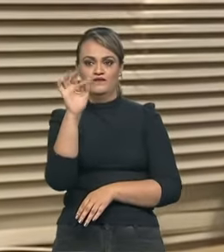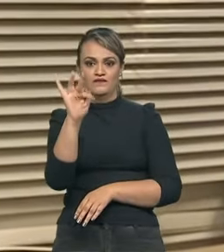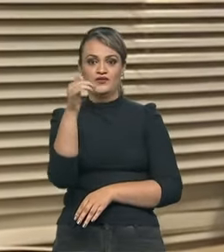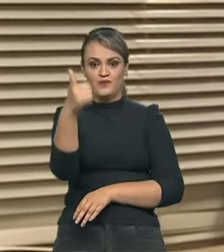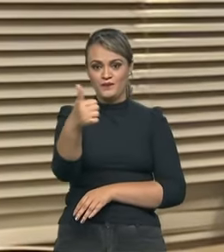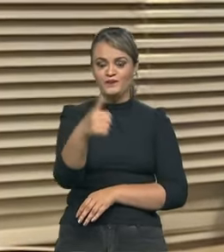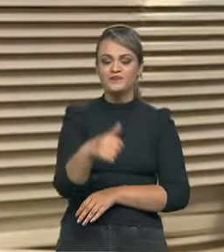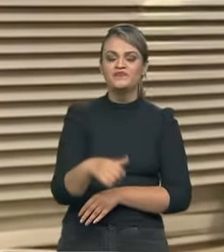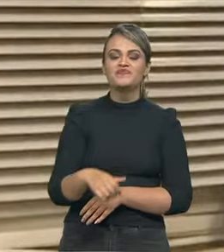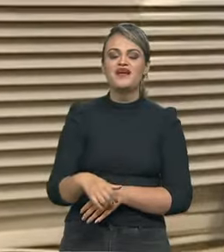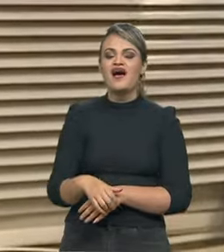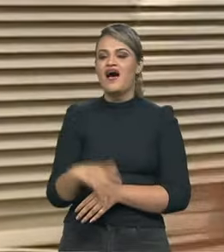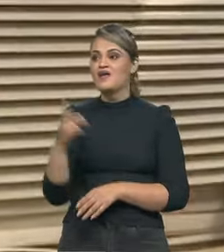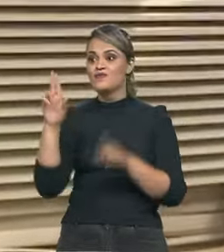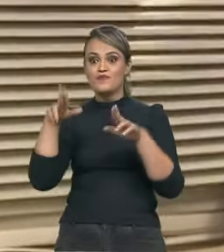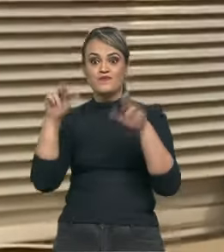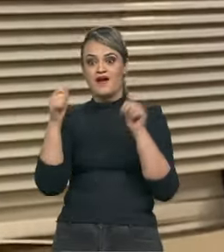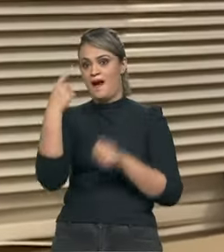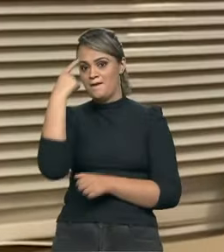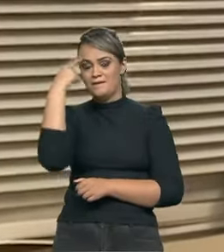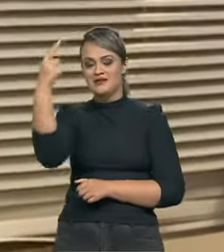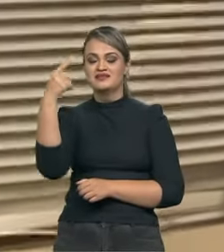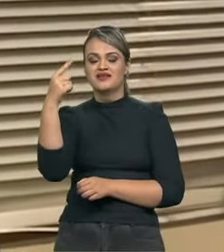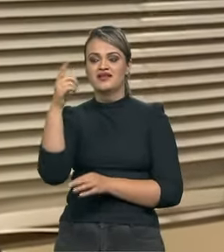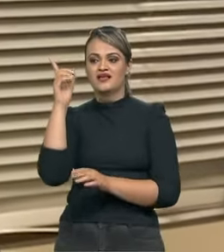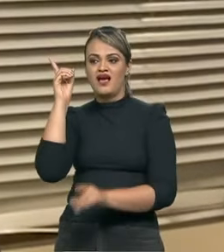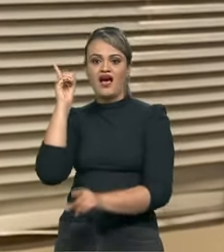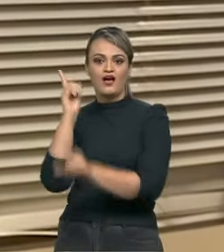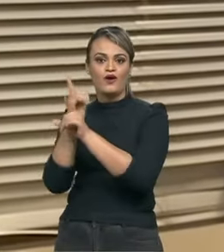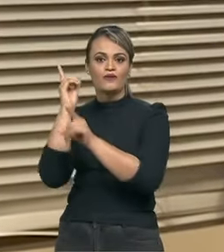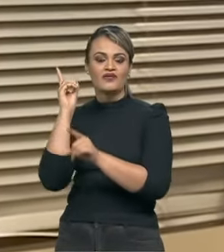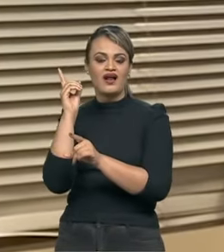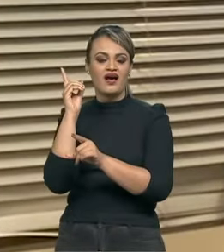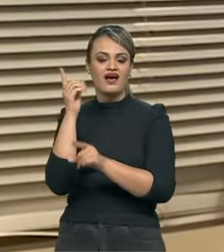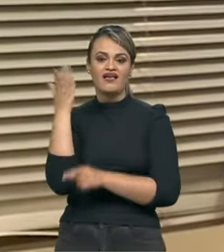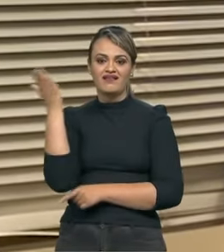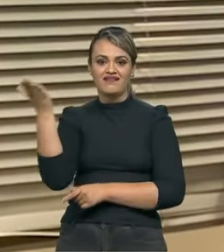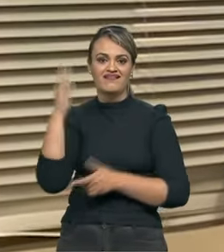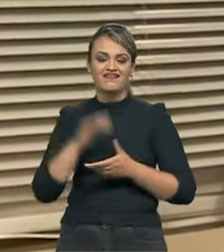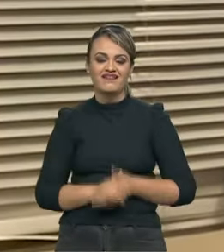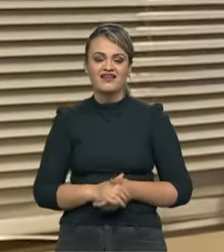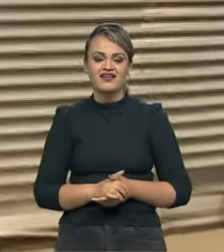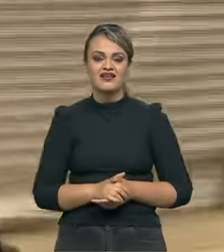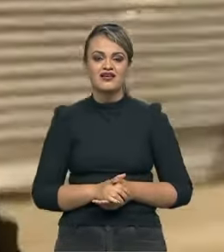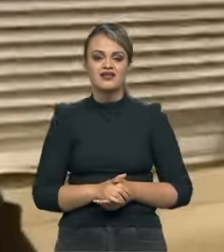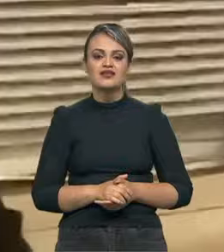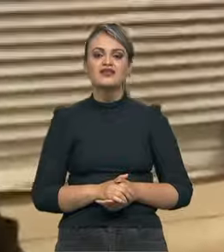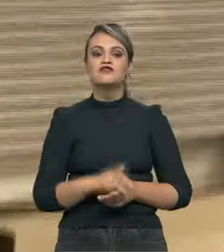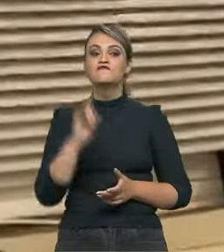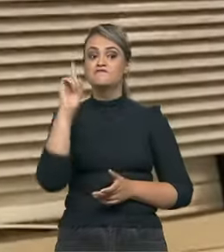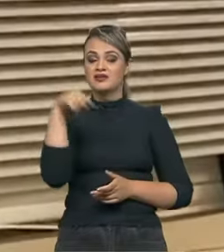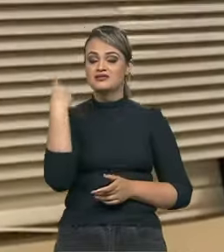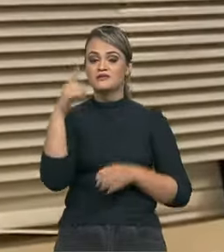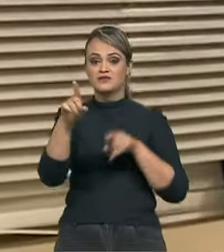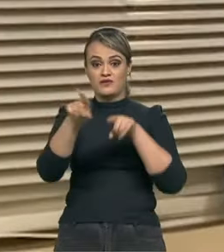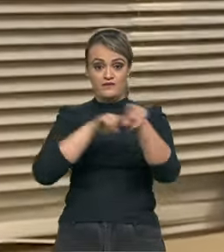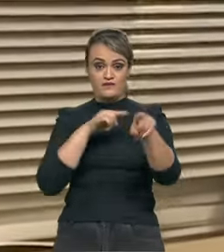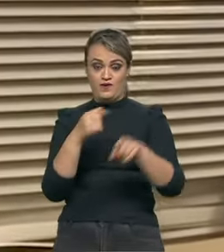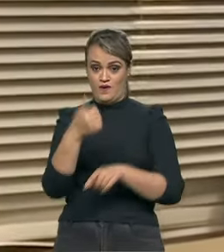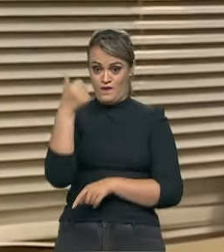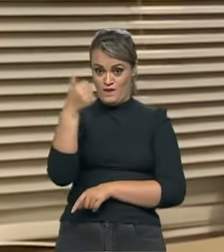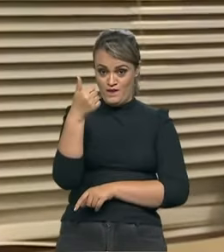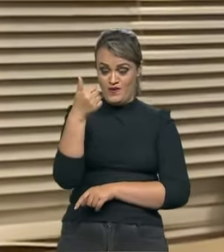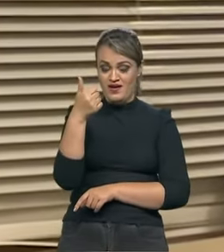E aí, eu nunca imaginei que isso ia acontecer, né? Mas depois, na Fórmula 1, eu só via